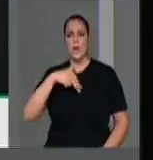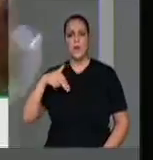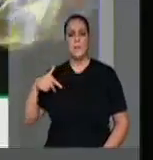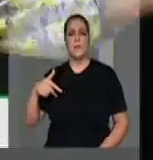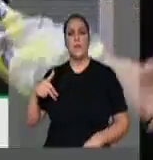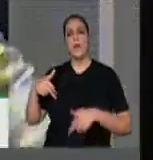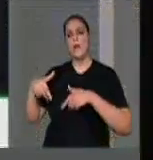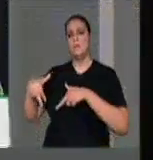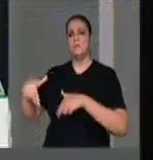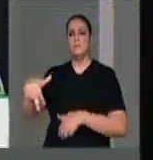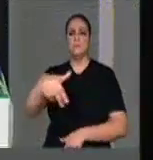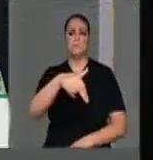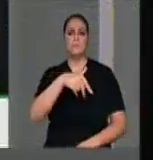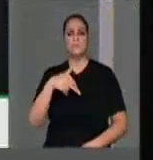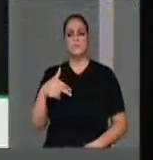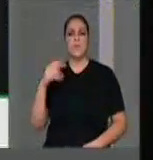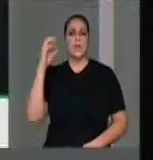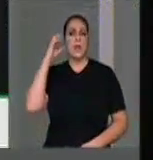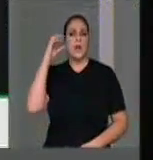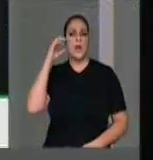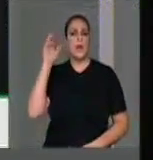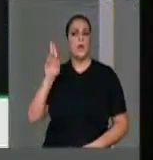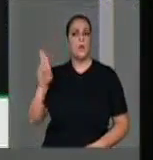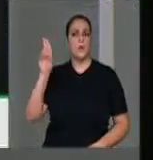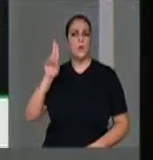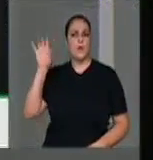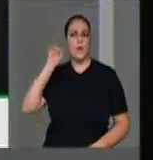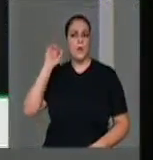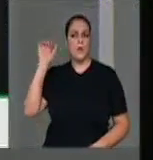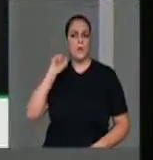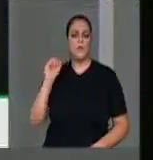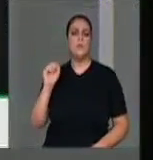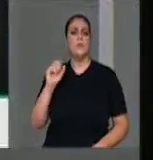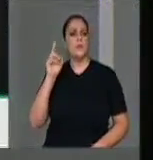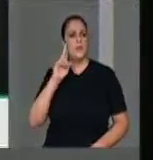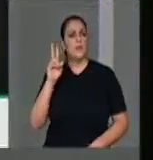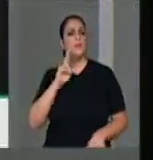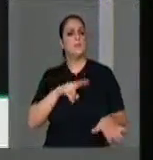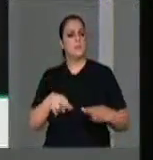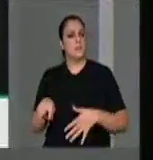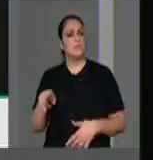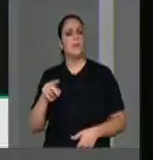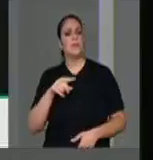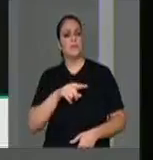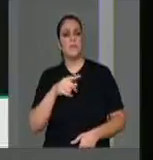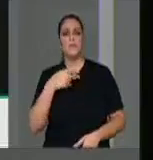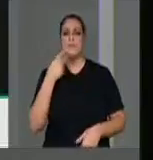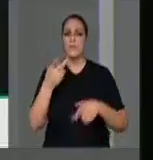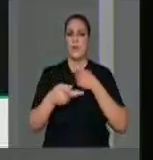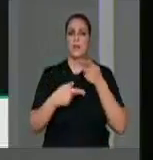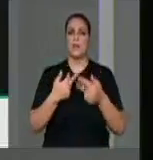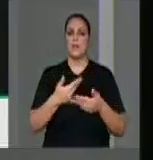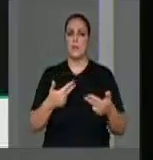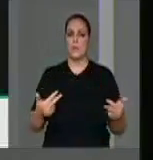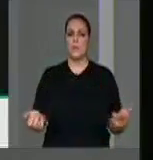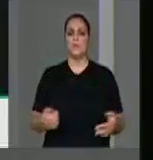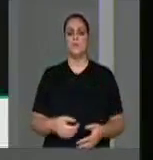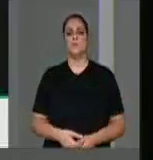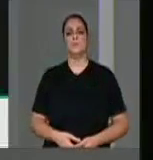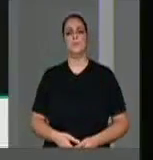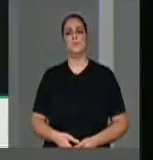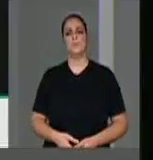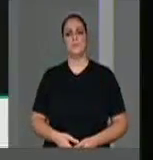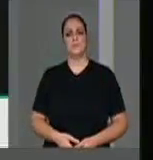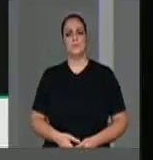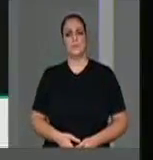escutei você no Viva Maria a semana passada, a semana retrasada. Então, temos na